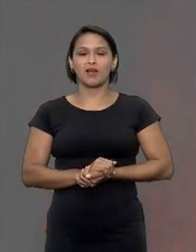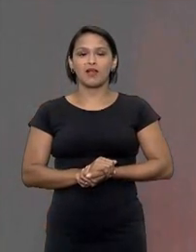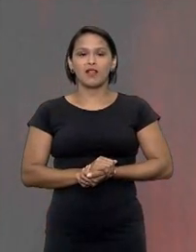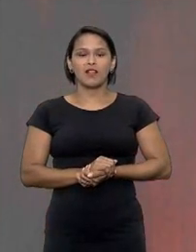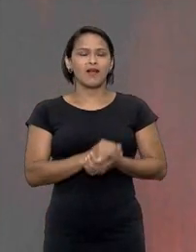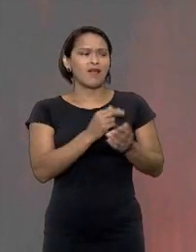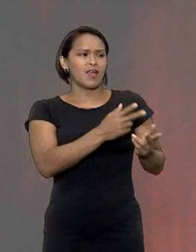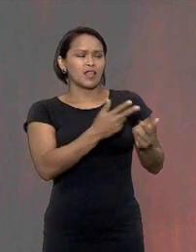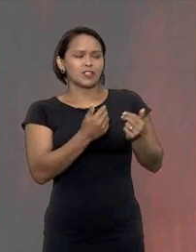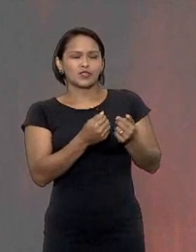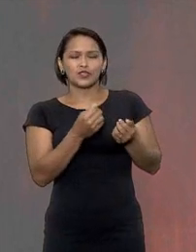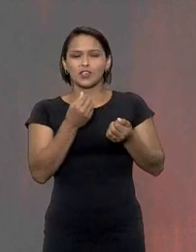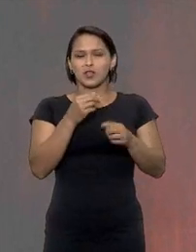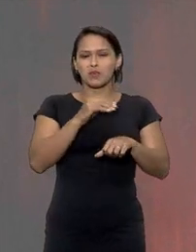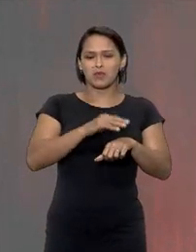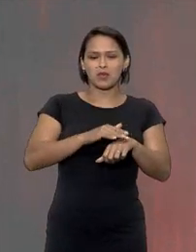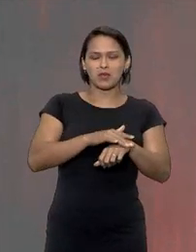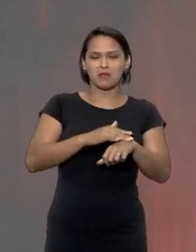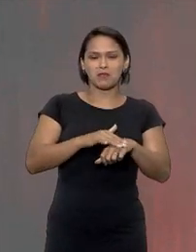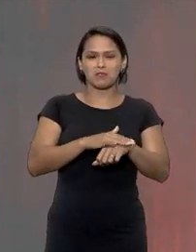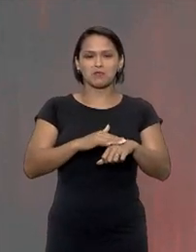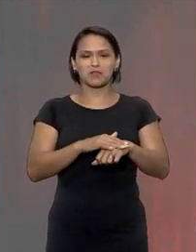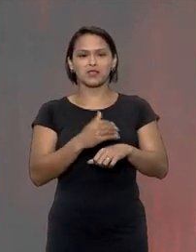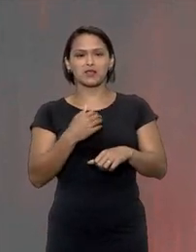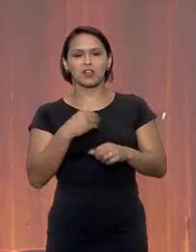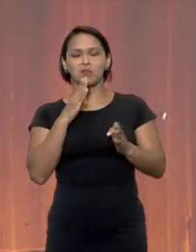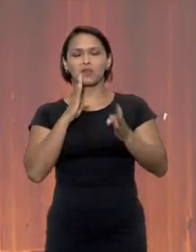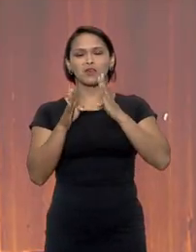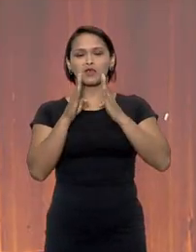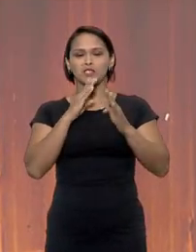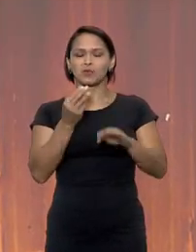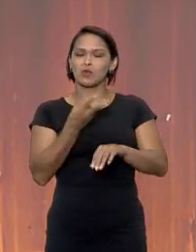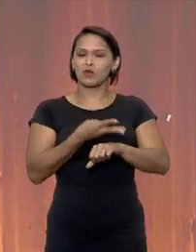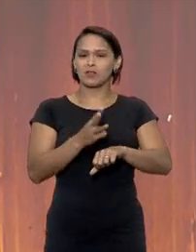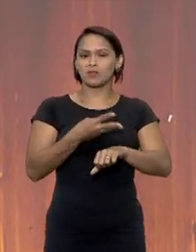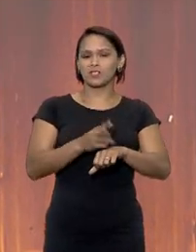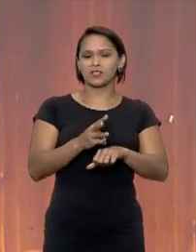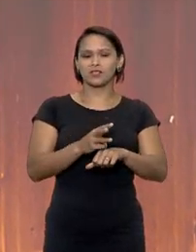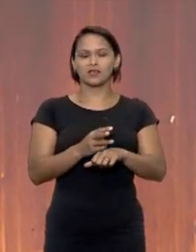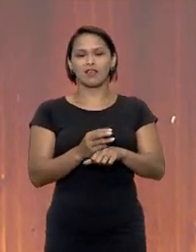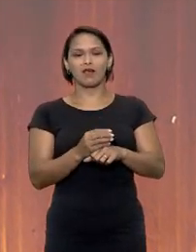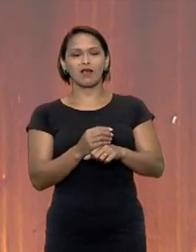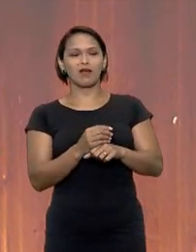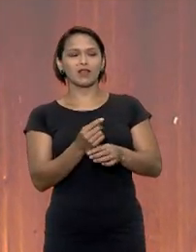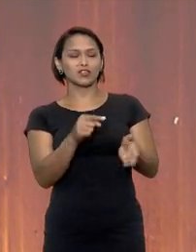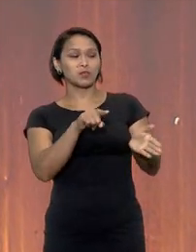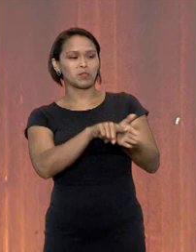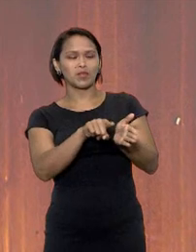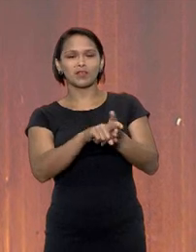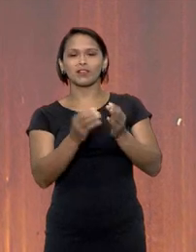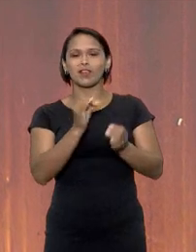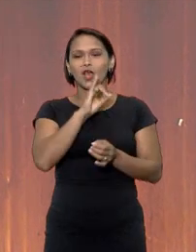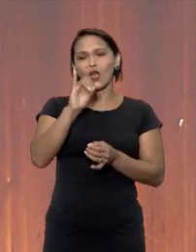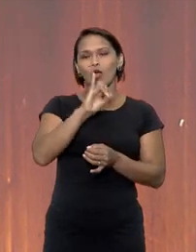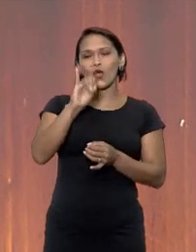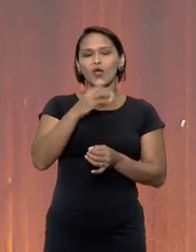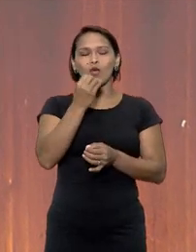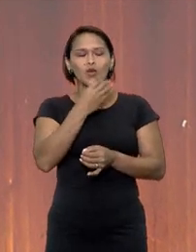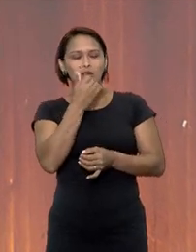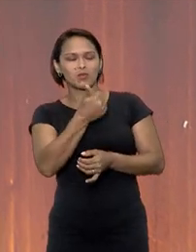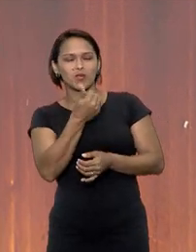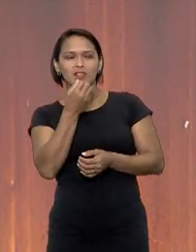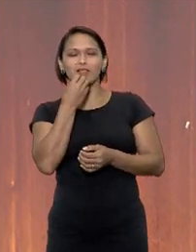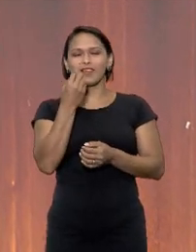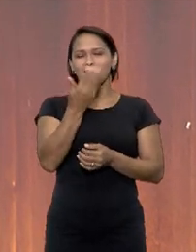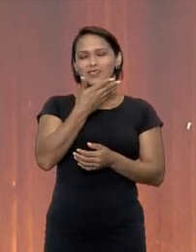Ele chegou a conversar comigo pelo Facebook, mandou várias mensagens perguntando, Oi, linda, bom dia, boa tarde,